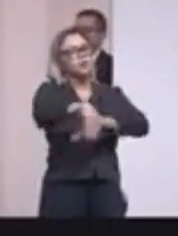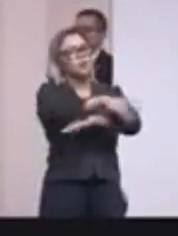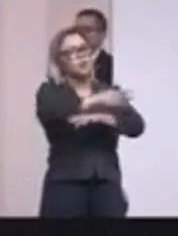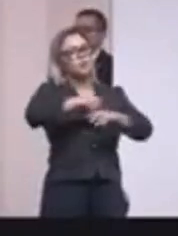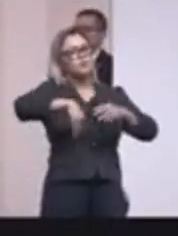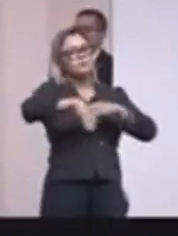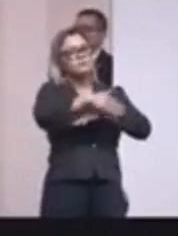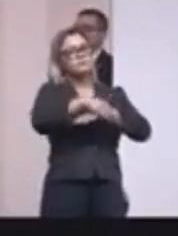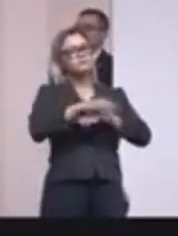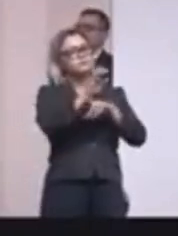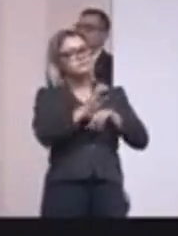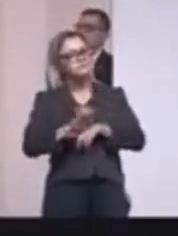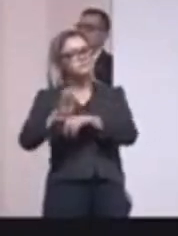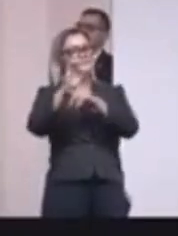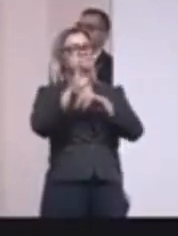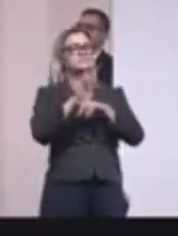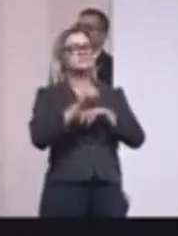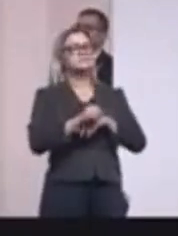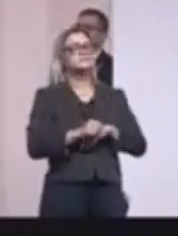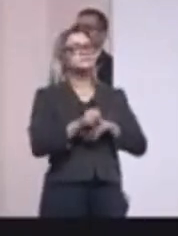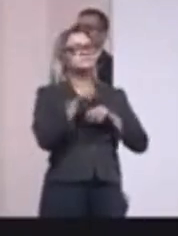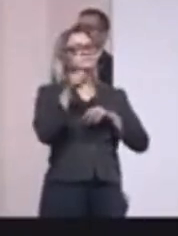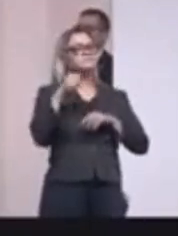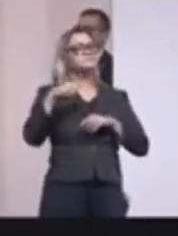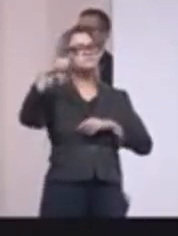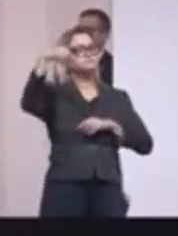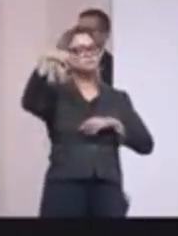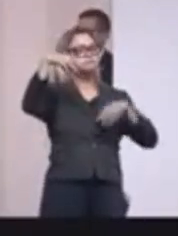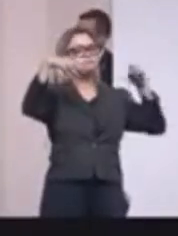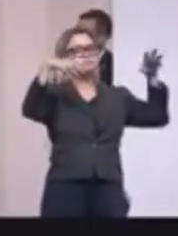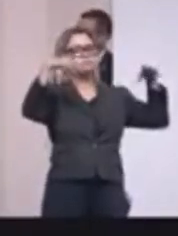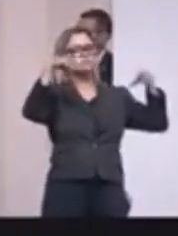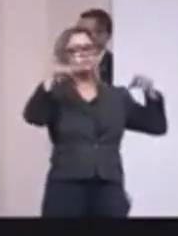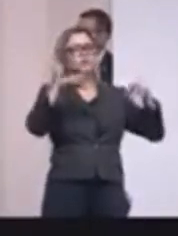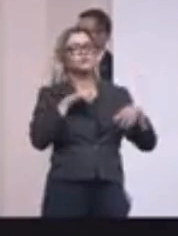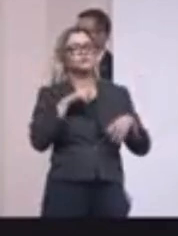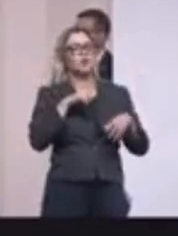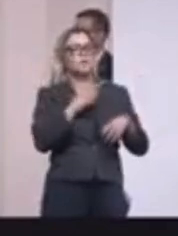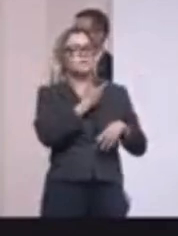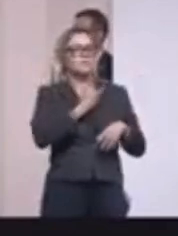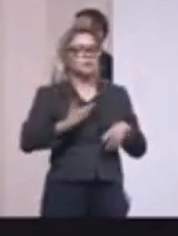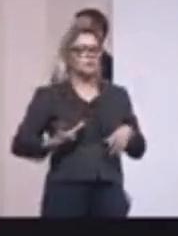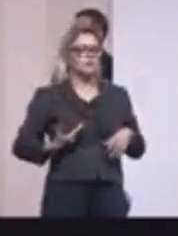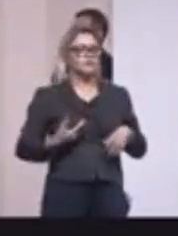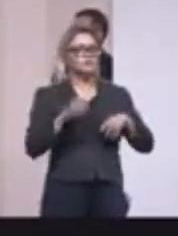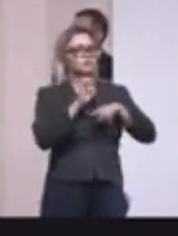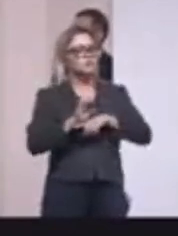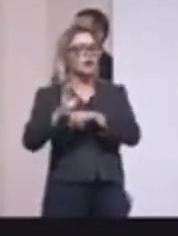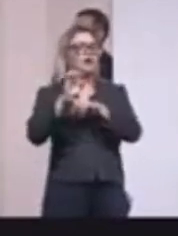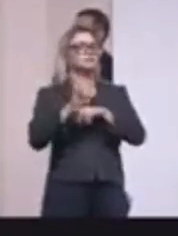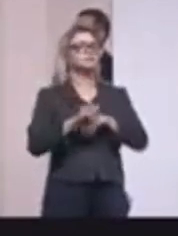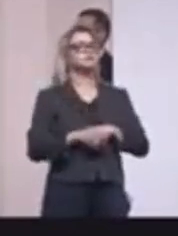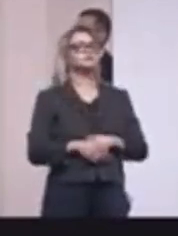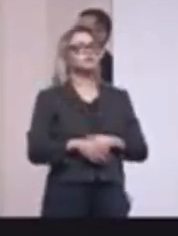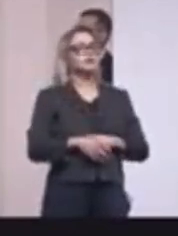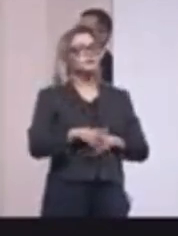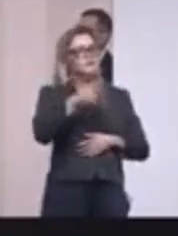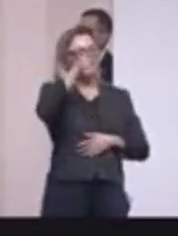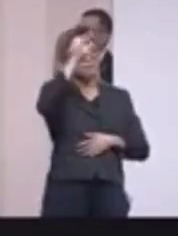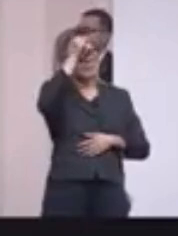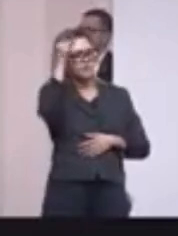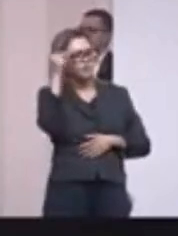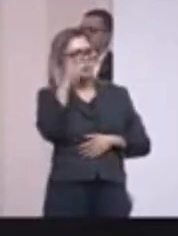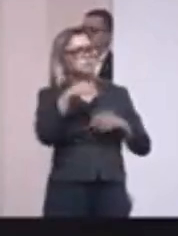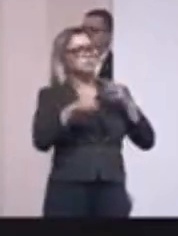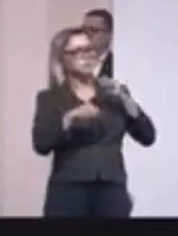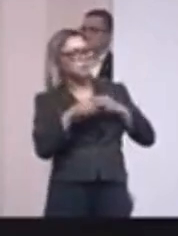cantos do nosso Estado. Sensores que foram colocados não só pelo poder público estadual, pelos poderes públicos municipais, mas